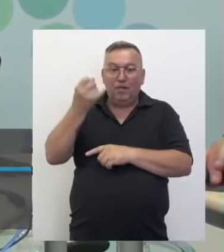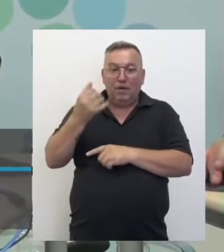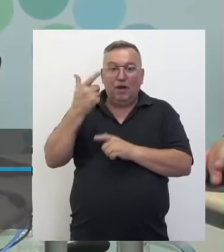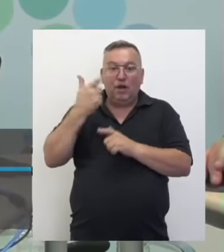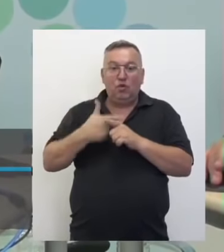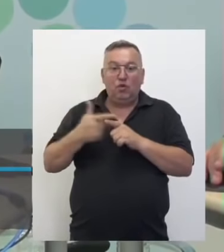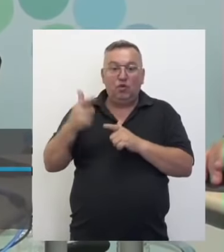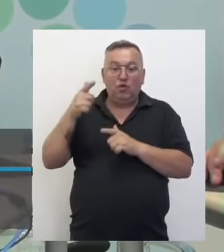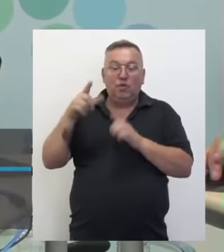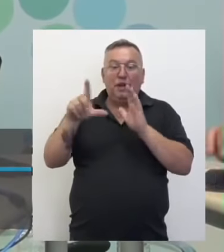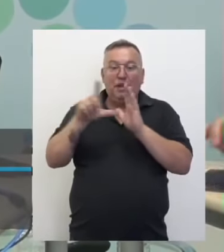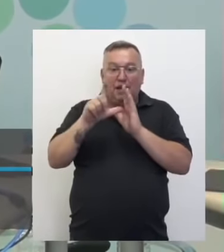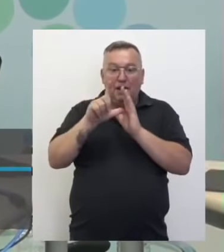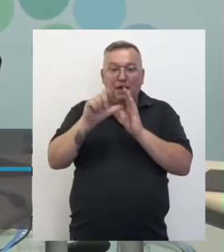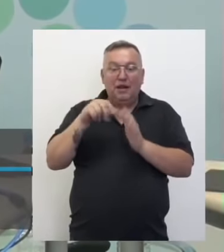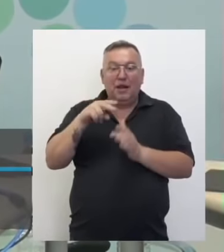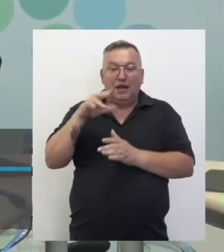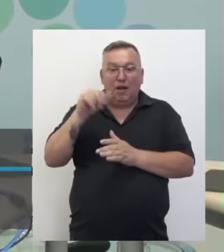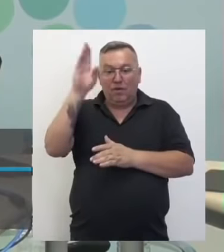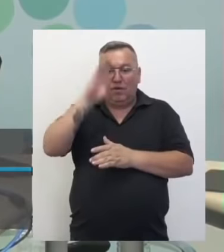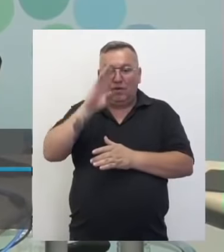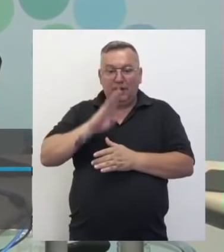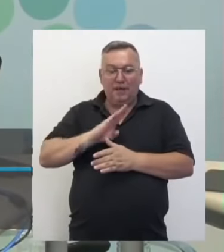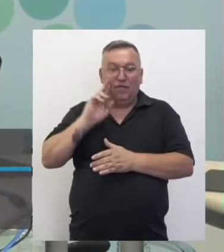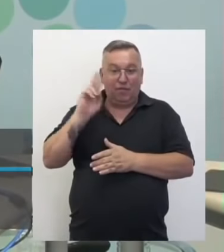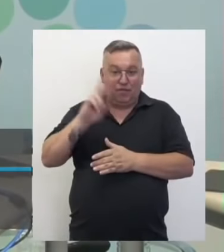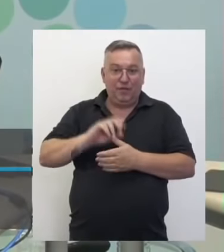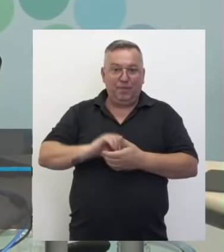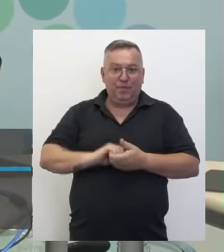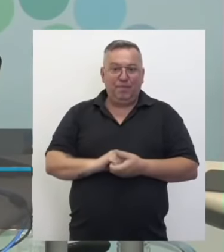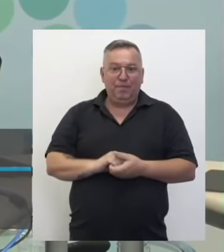sobre a lei das águas no Brasil. Vamos lá?